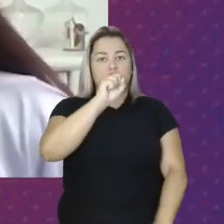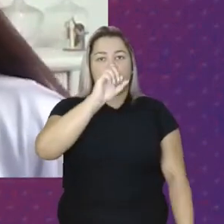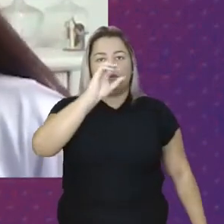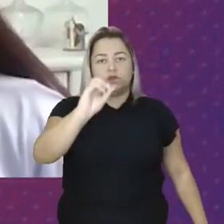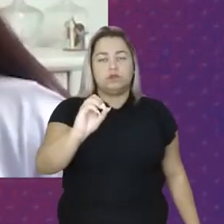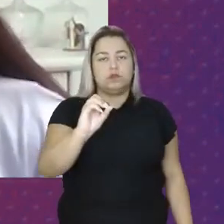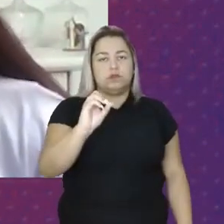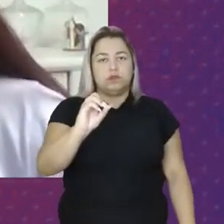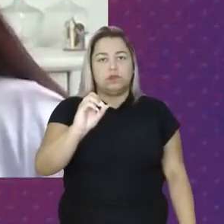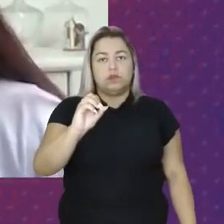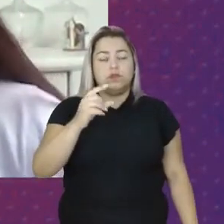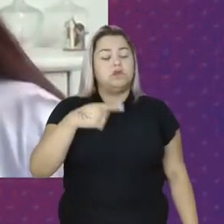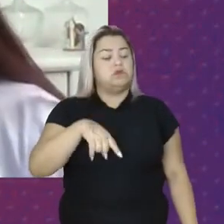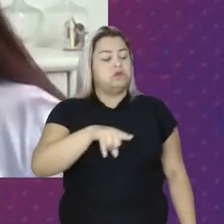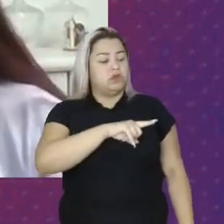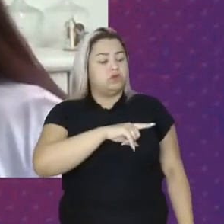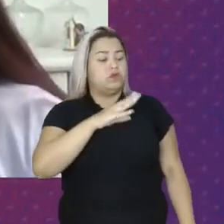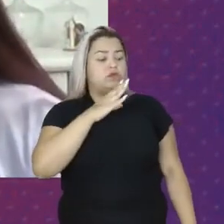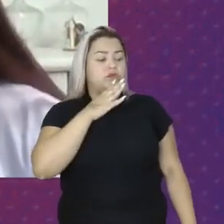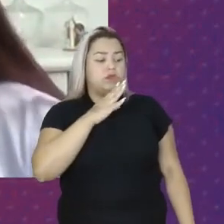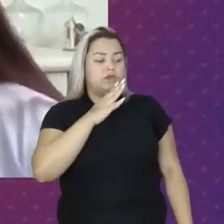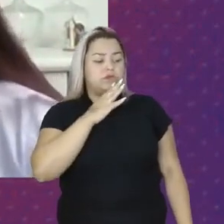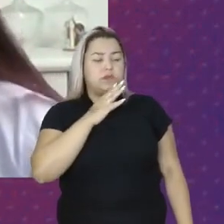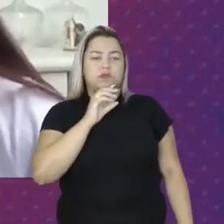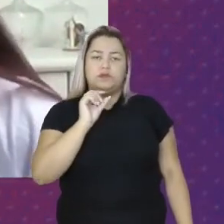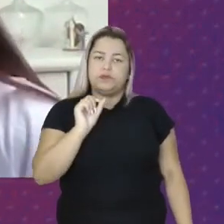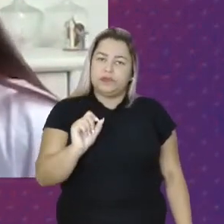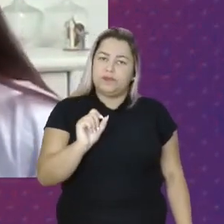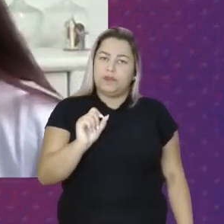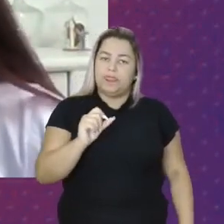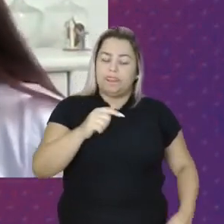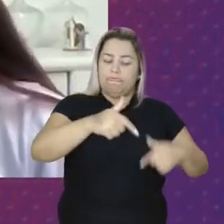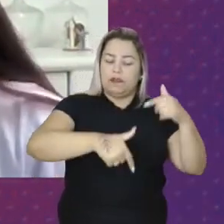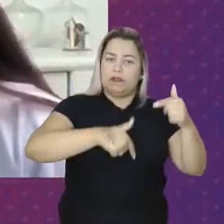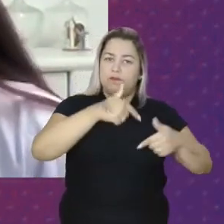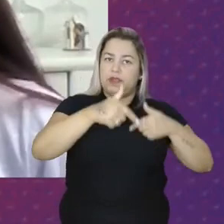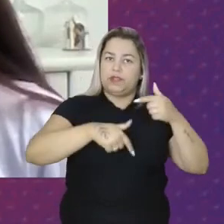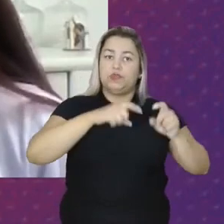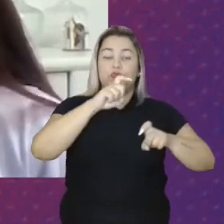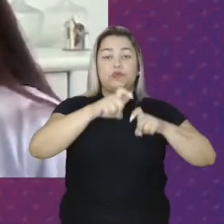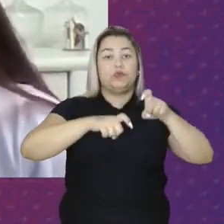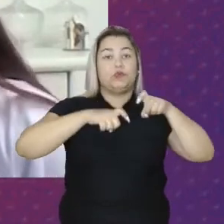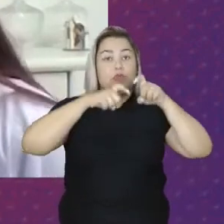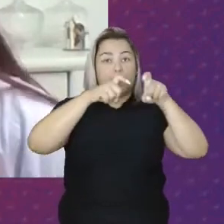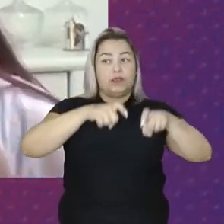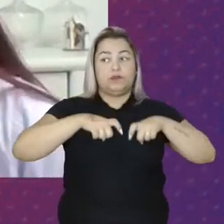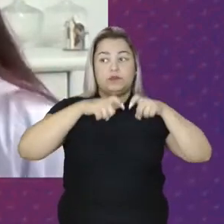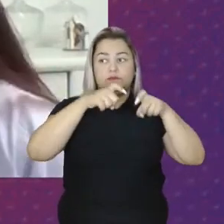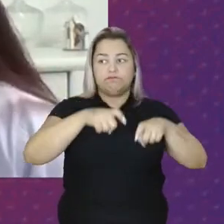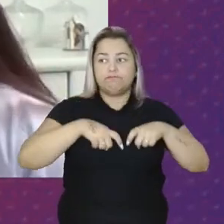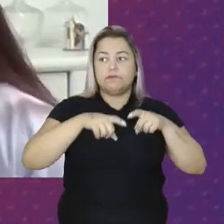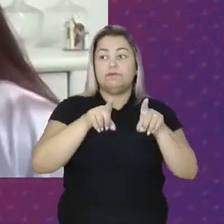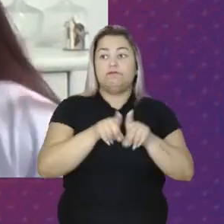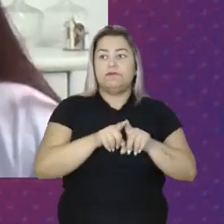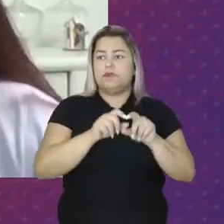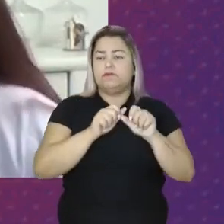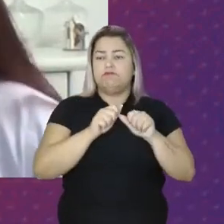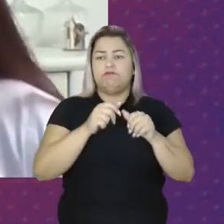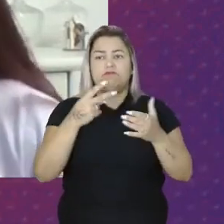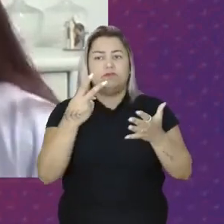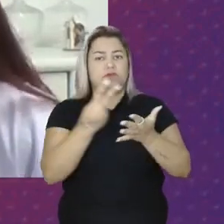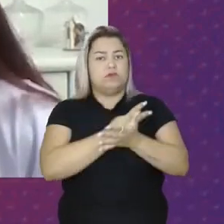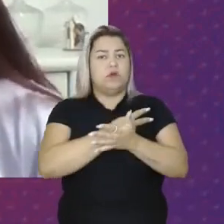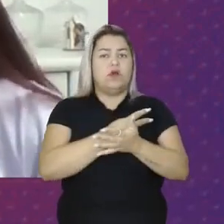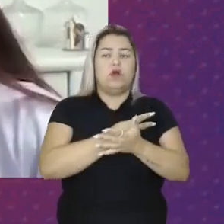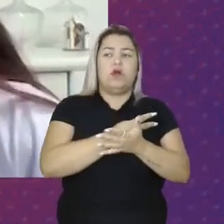Foi o nosso Reconhecimento Enquanto Trabalhadores rurais E a partir daí Desencadeou Uma série De